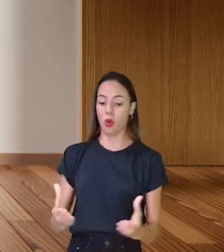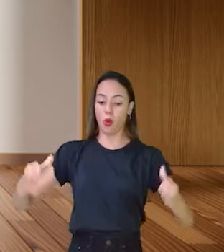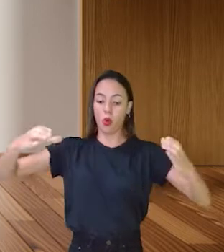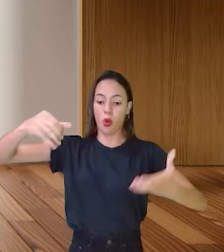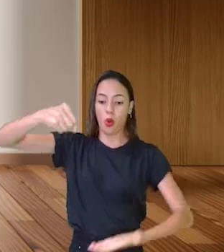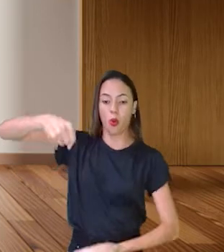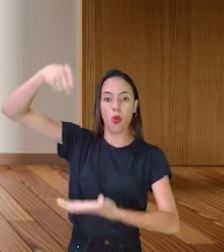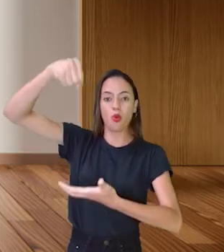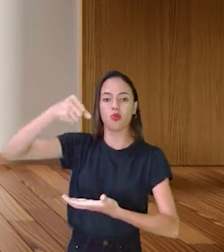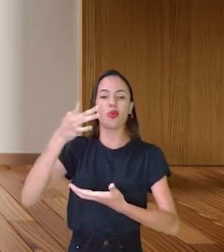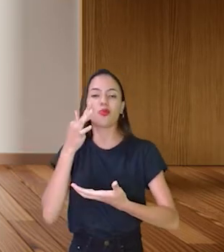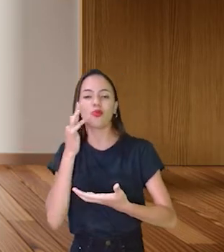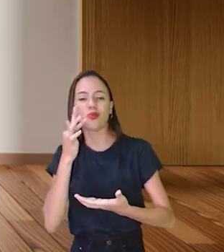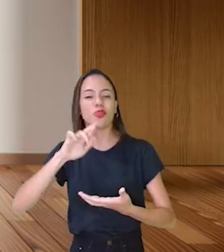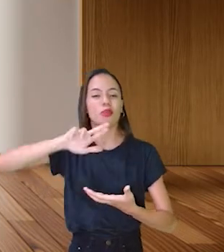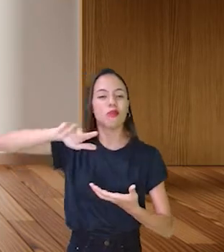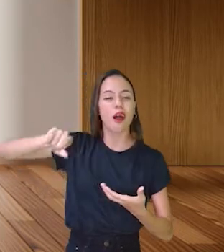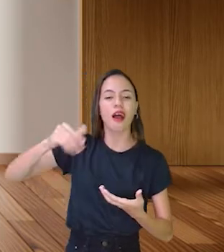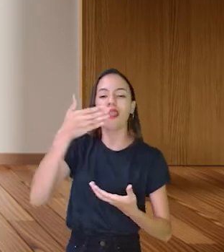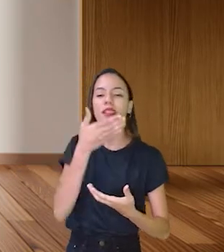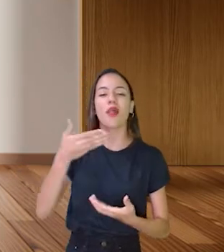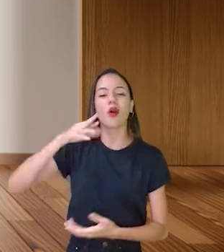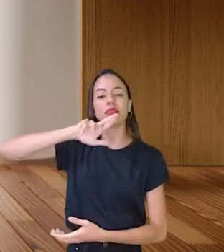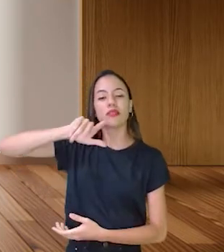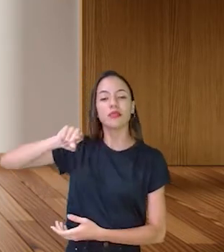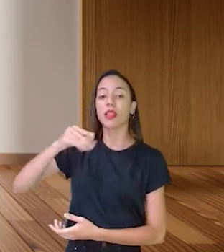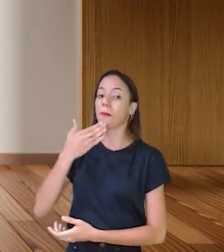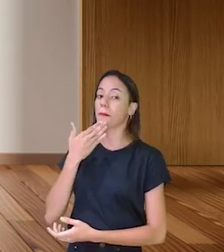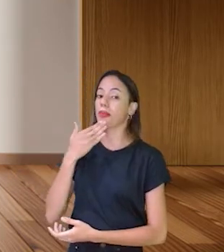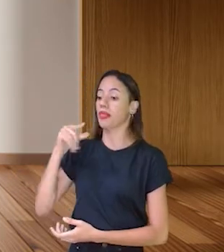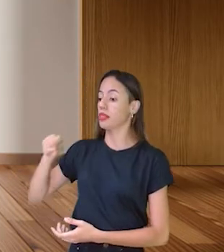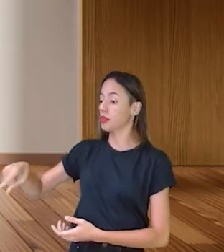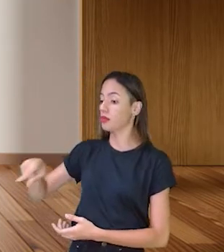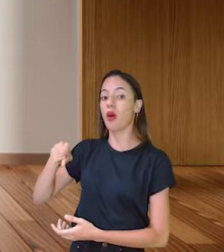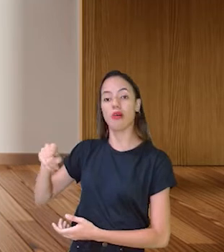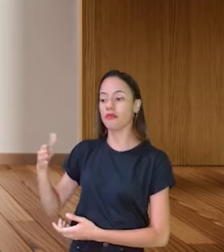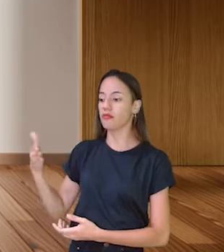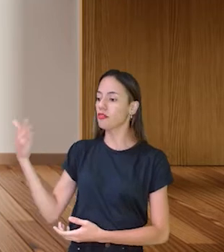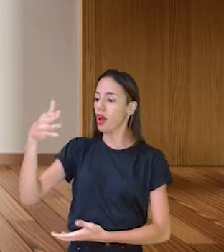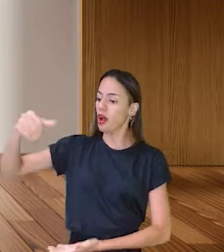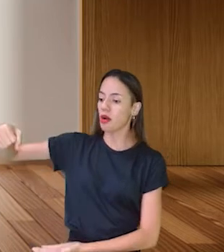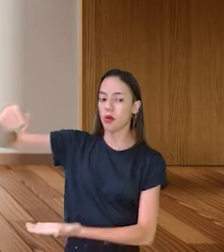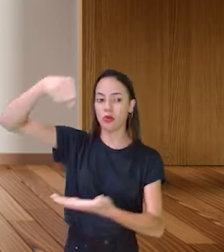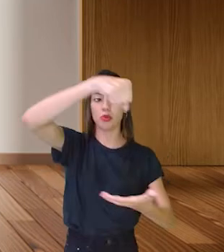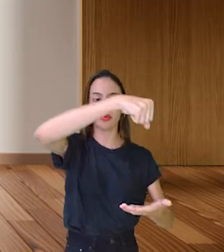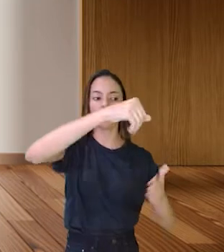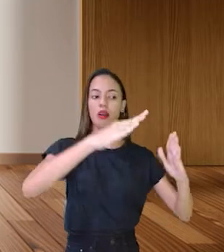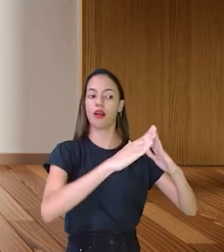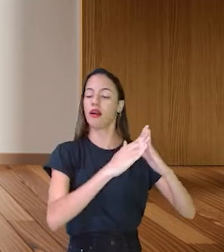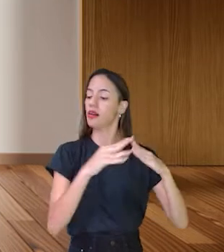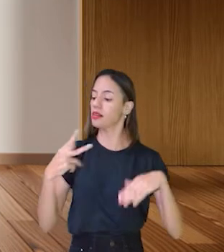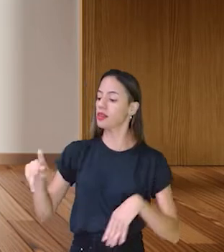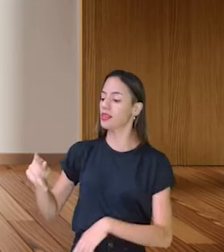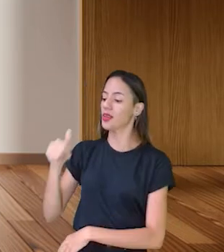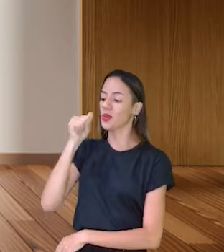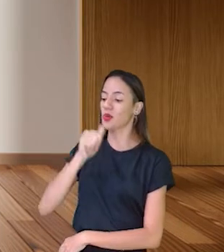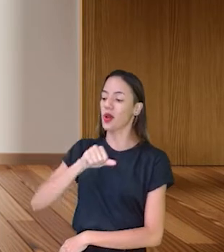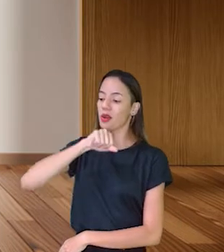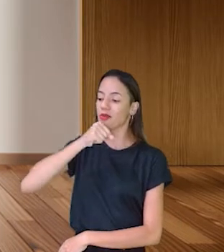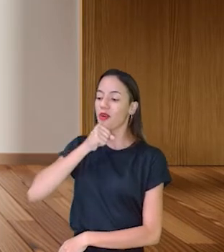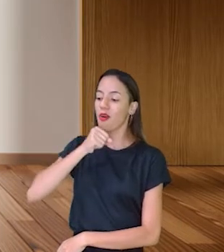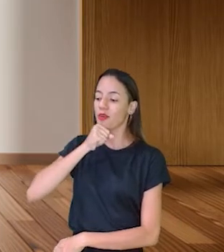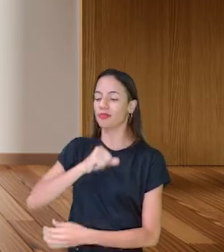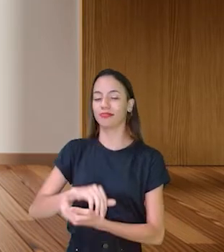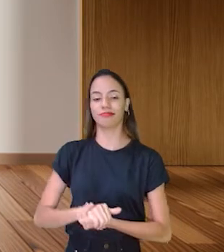frutas e doces e pediu para que a menina levasse até a casa da sua vovó.